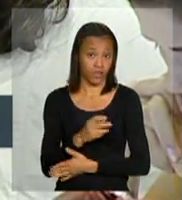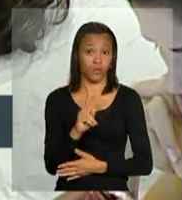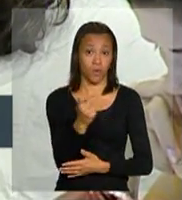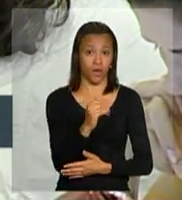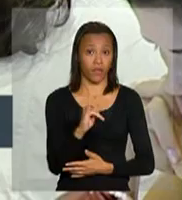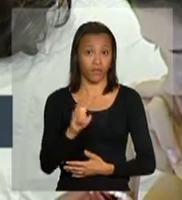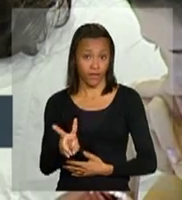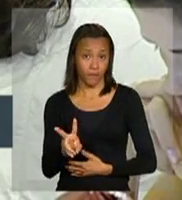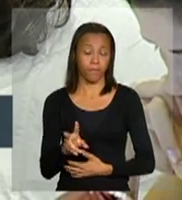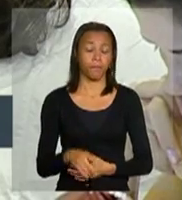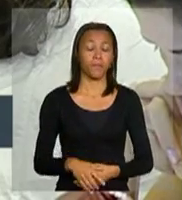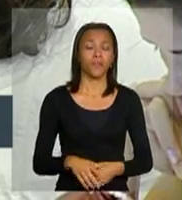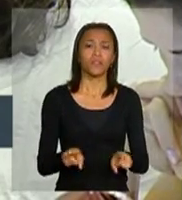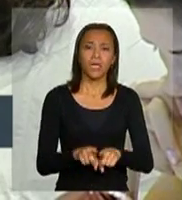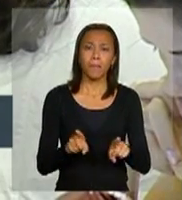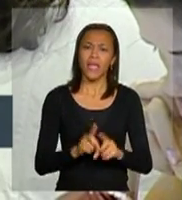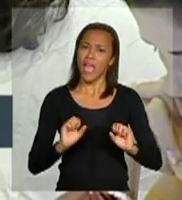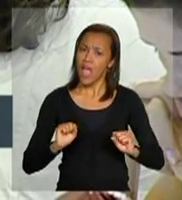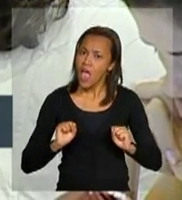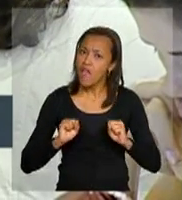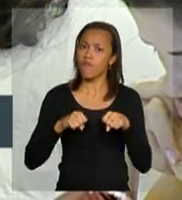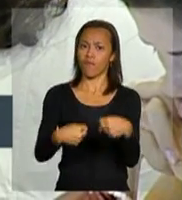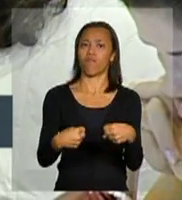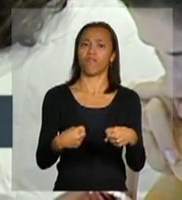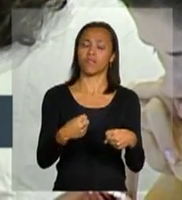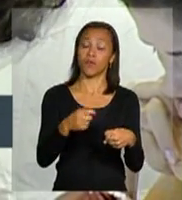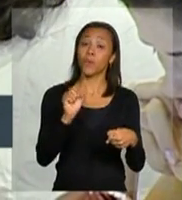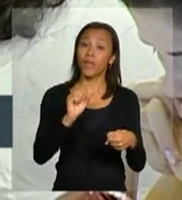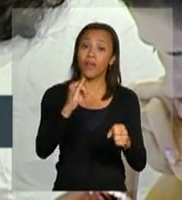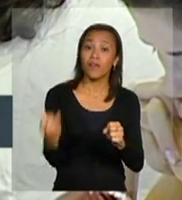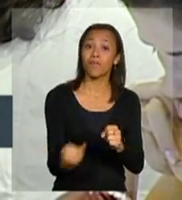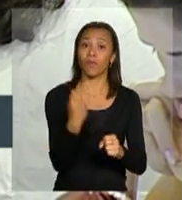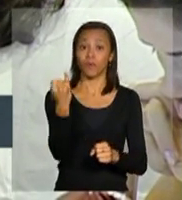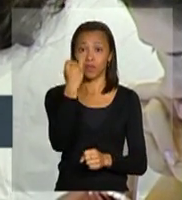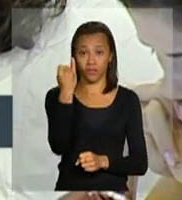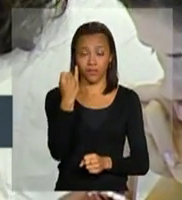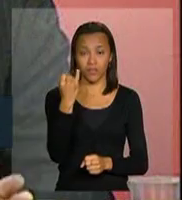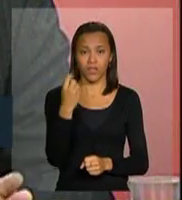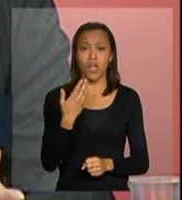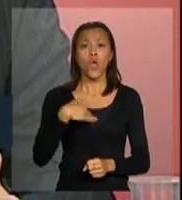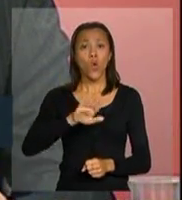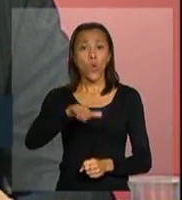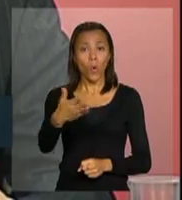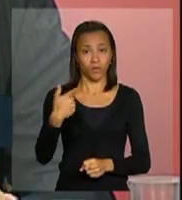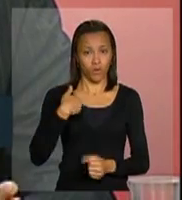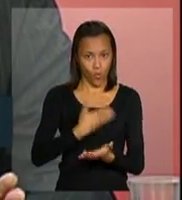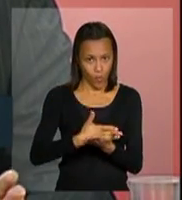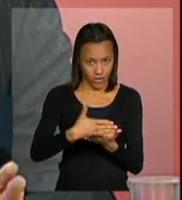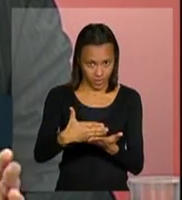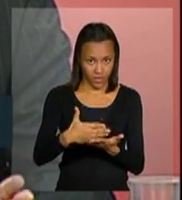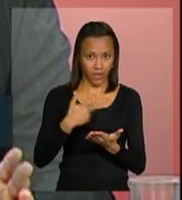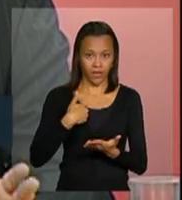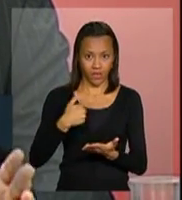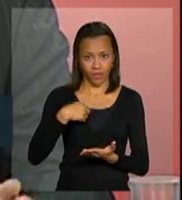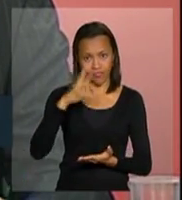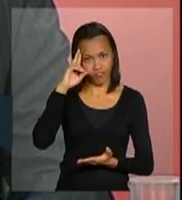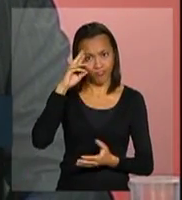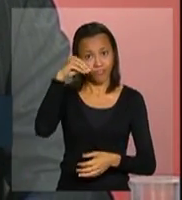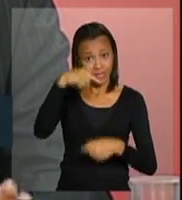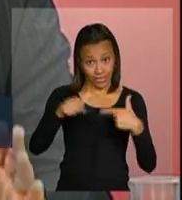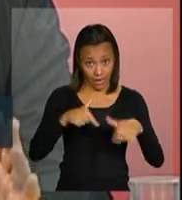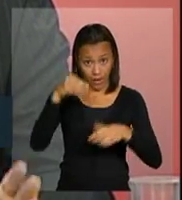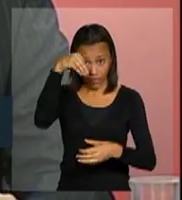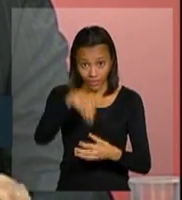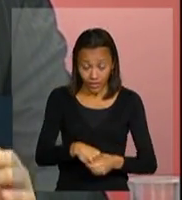Reforçar a importância, como eu disse, quando eu comecei a gestão no Ministério da Saúde, na primeira, segunda